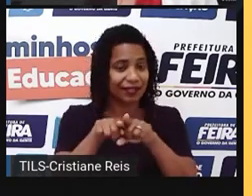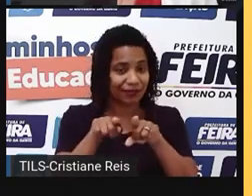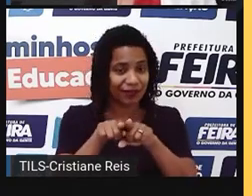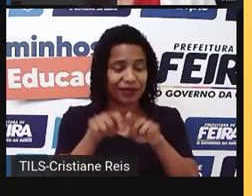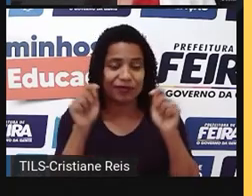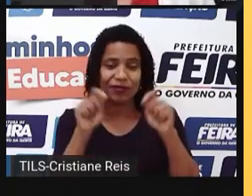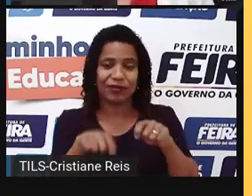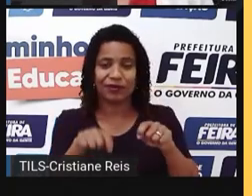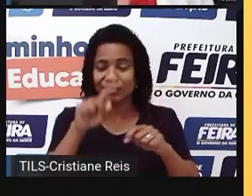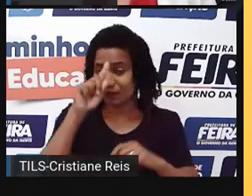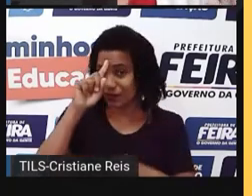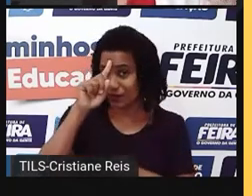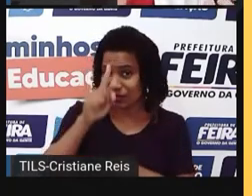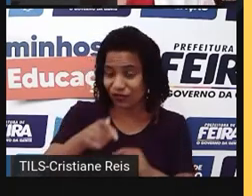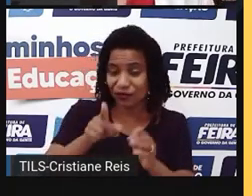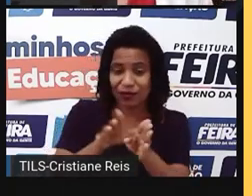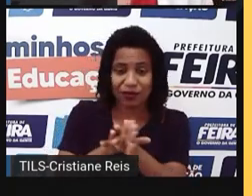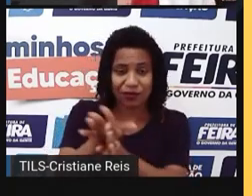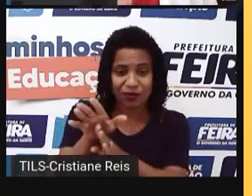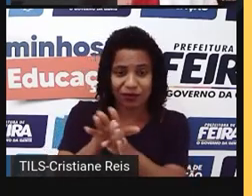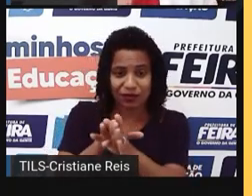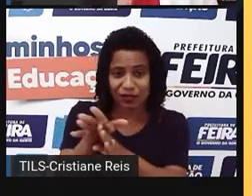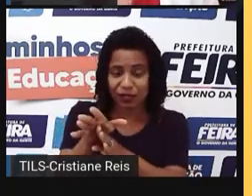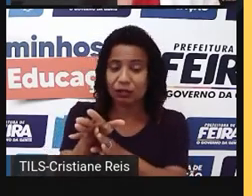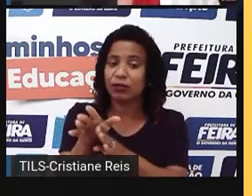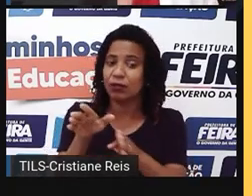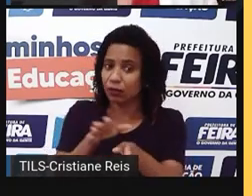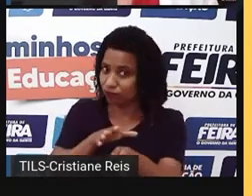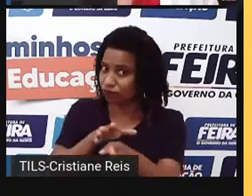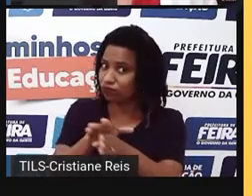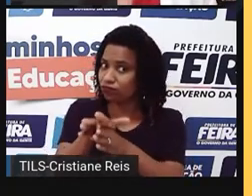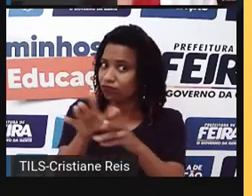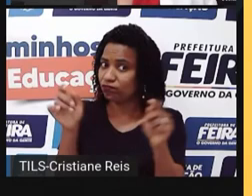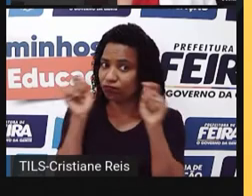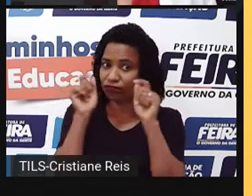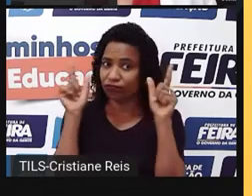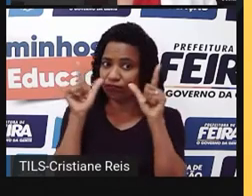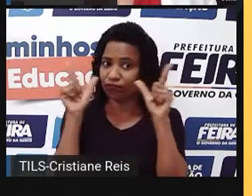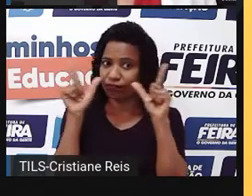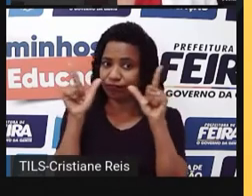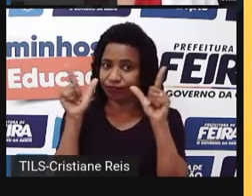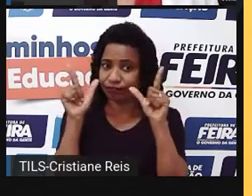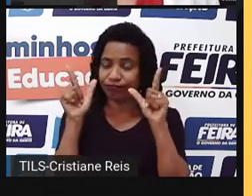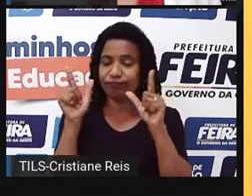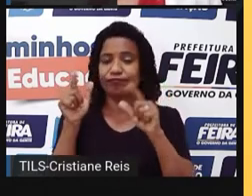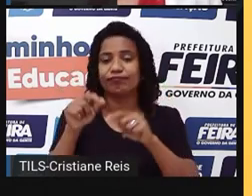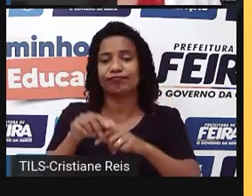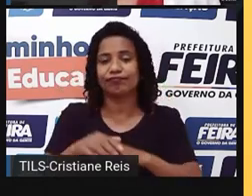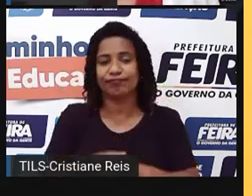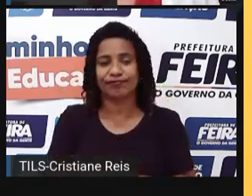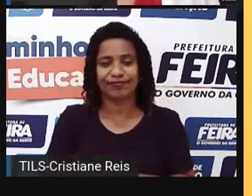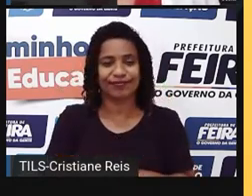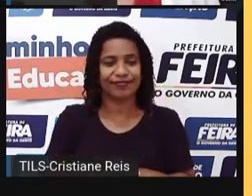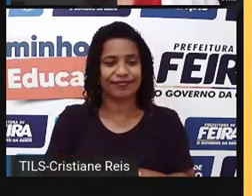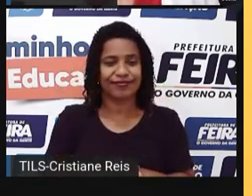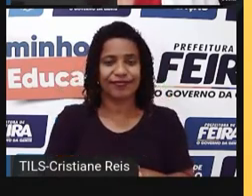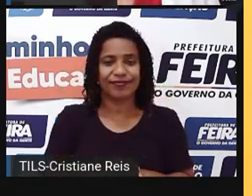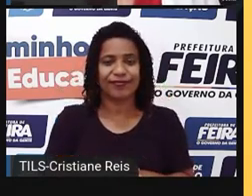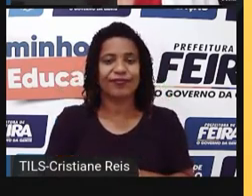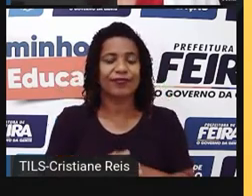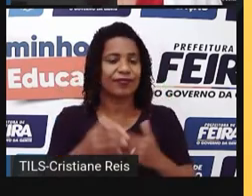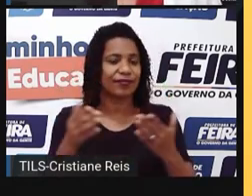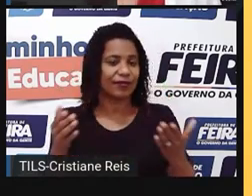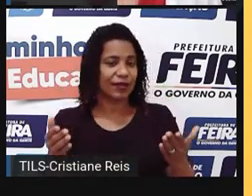imperativo para dar conselhos ou alertas. Don't forget to take your passport away from you. Então, não